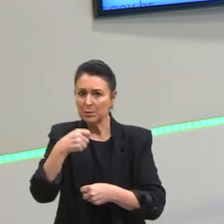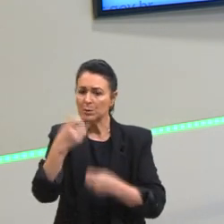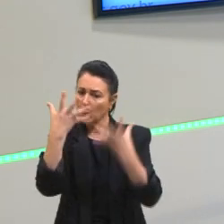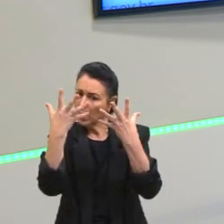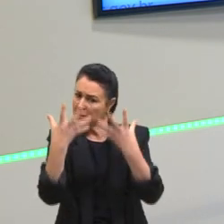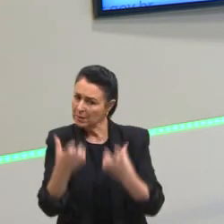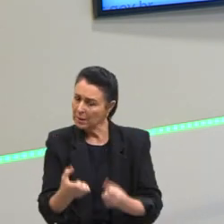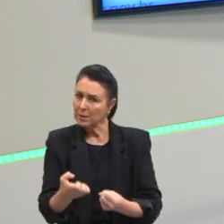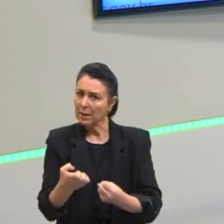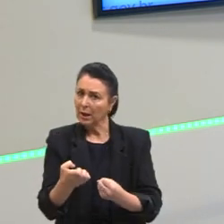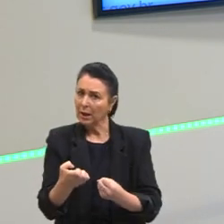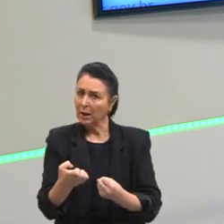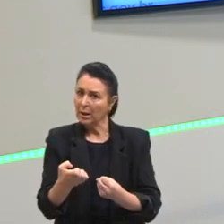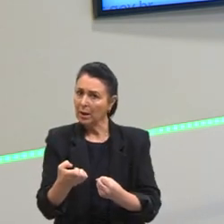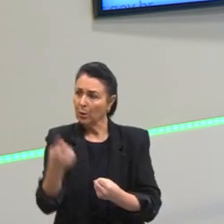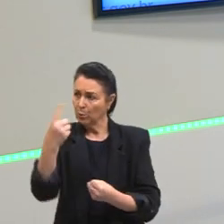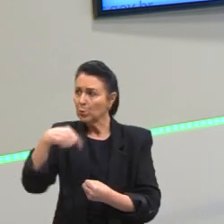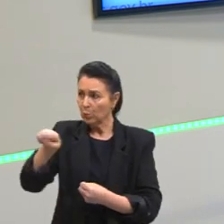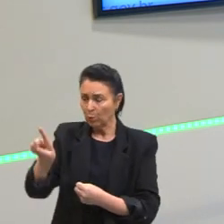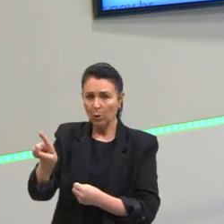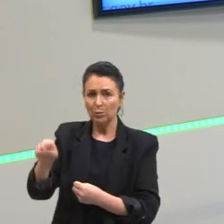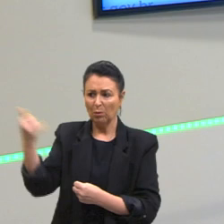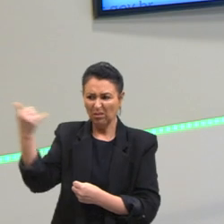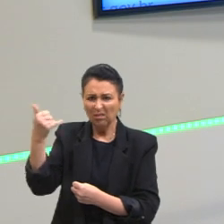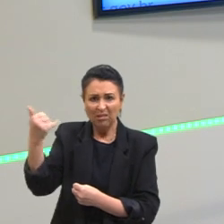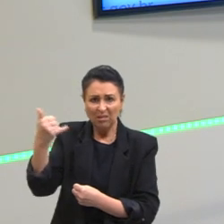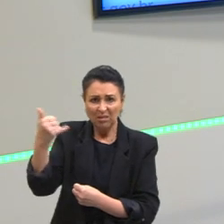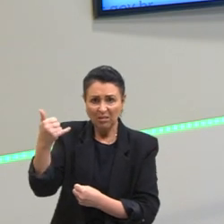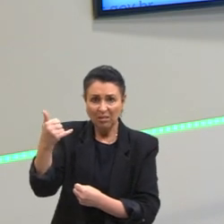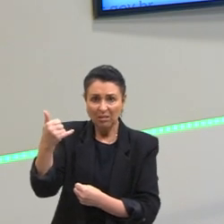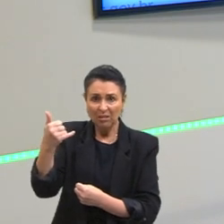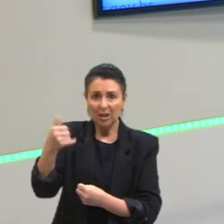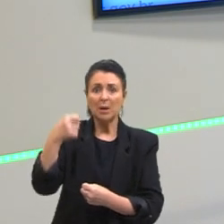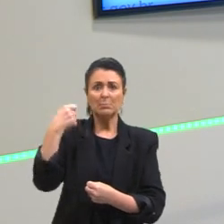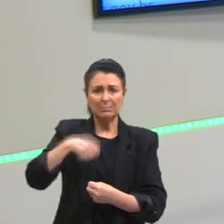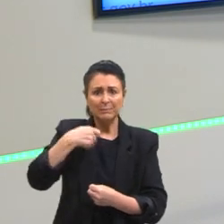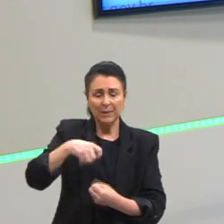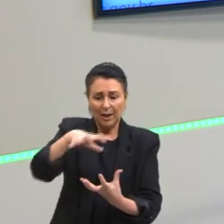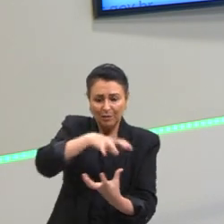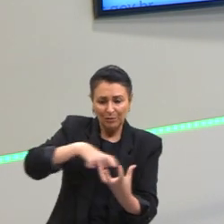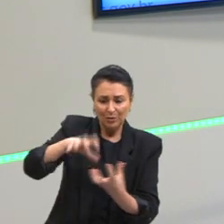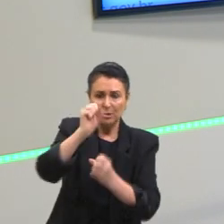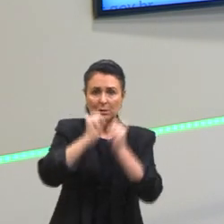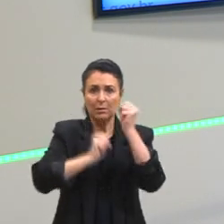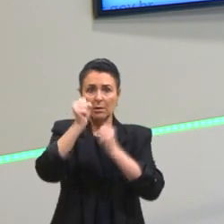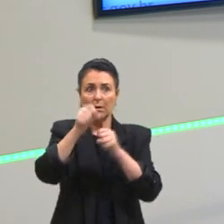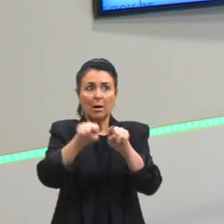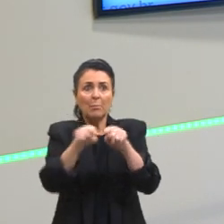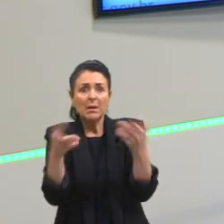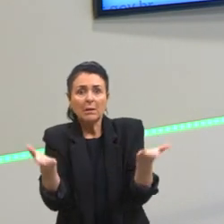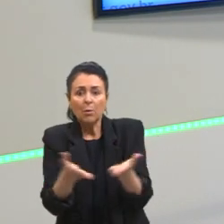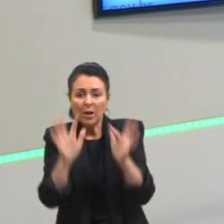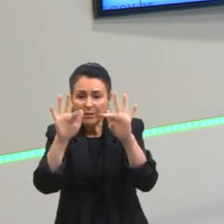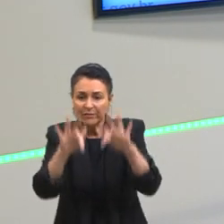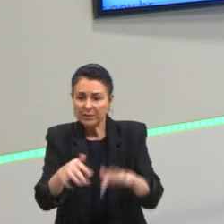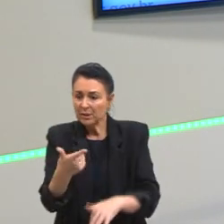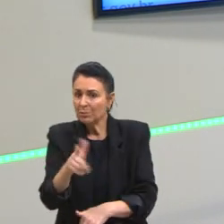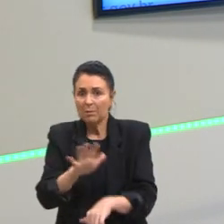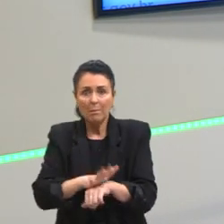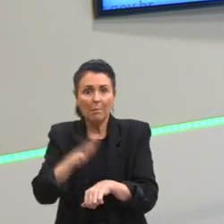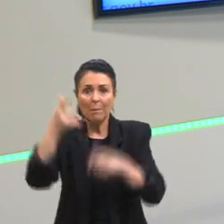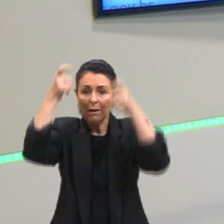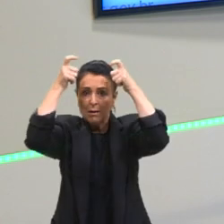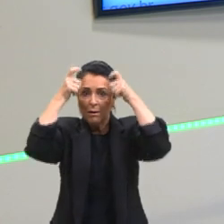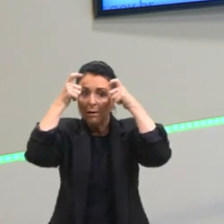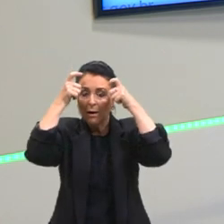estejam a serviço da Revolução Industrial. Mas como não tem mais um monarca que faz isso, quem vai fazer?